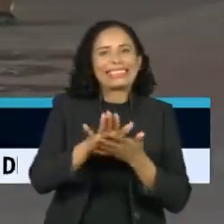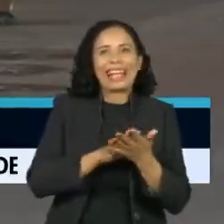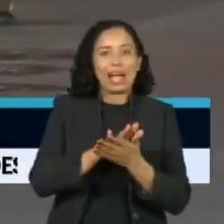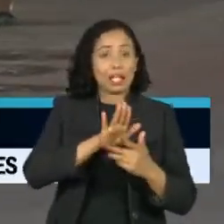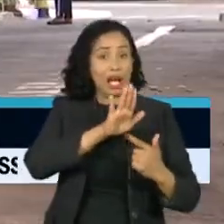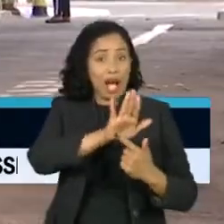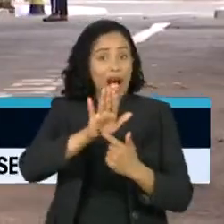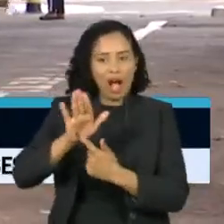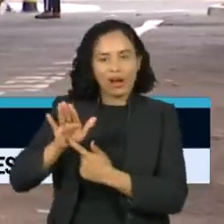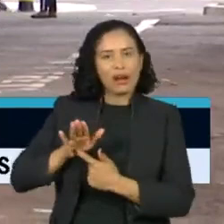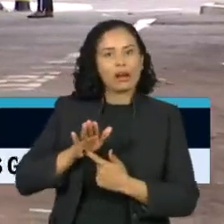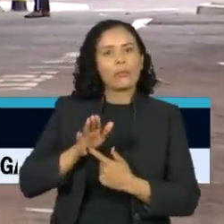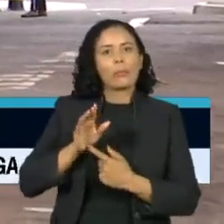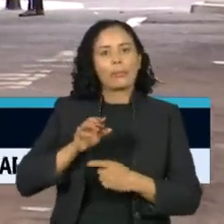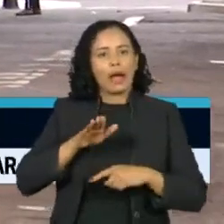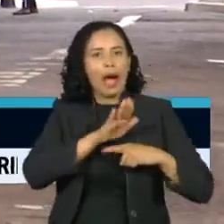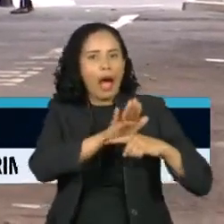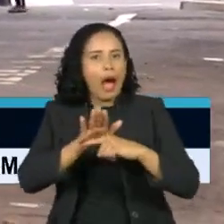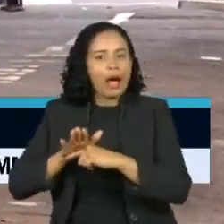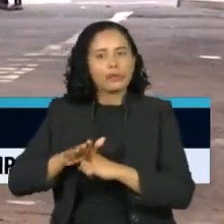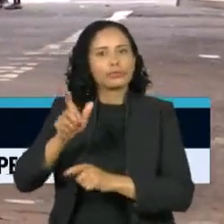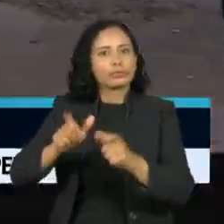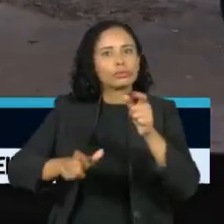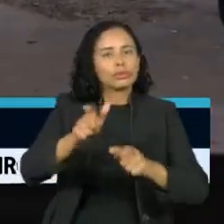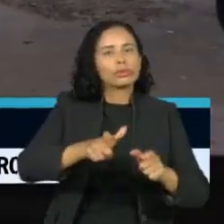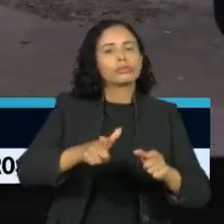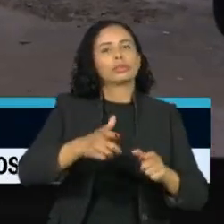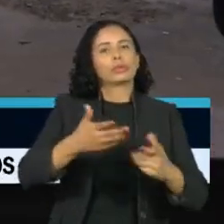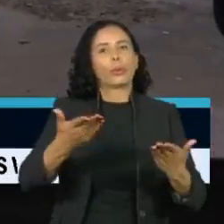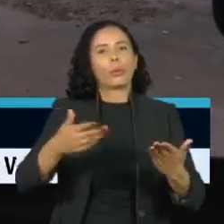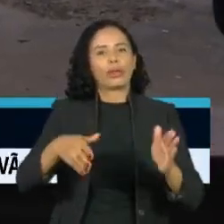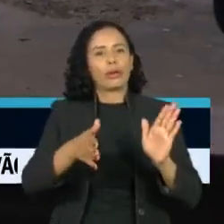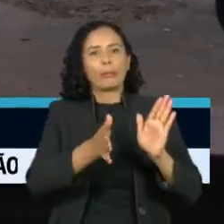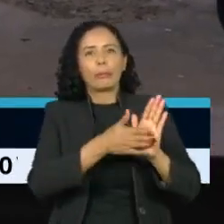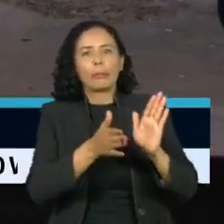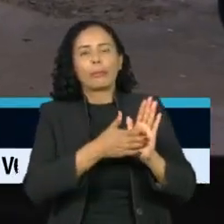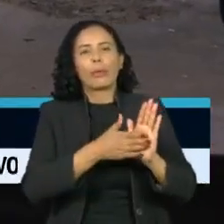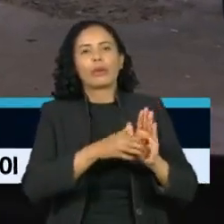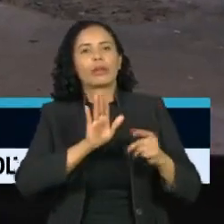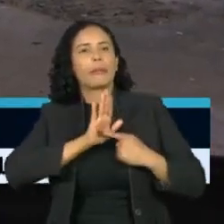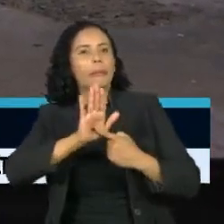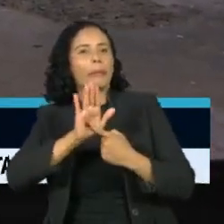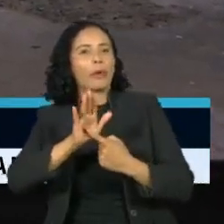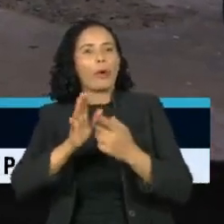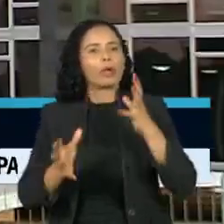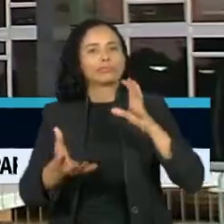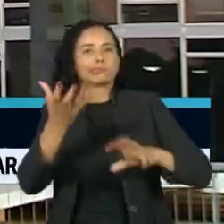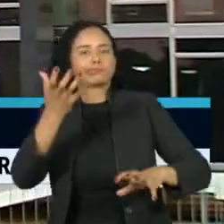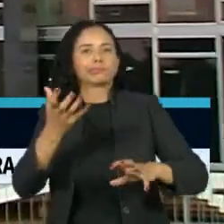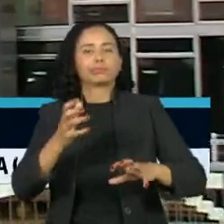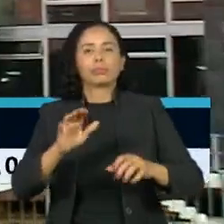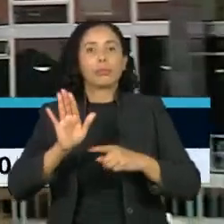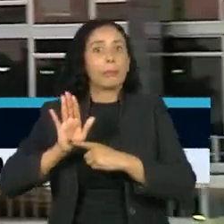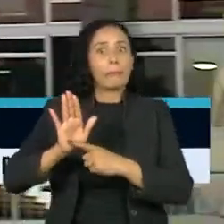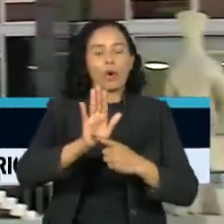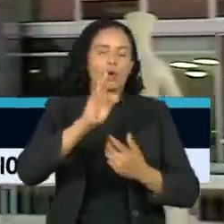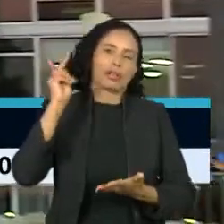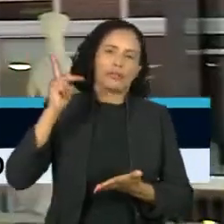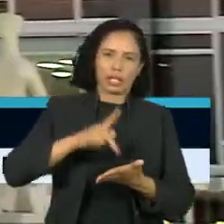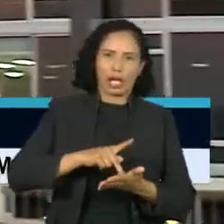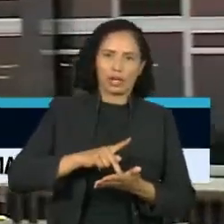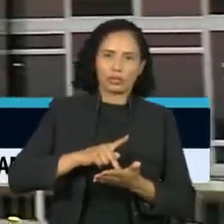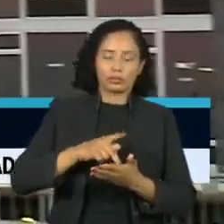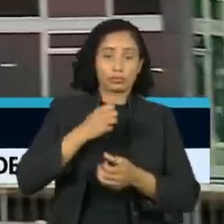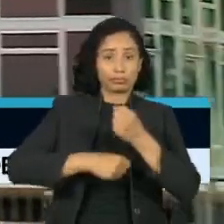conseguem encaminhar propostas que incluam essa realidade. Desde 2004, a